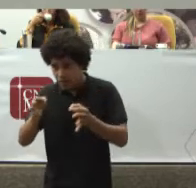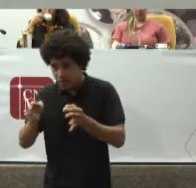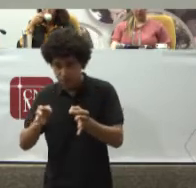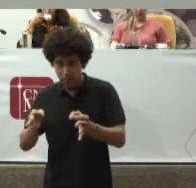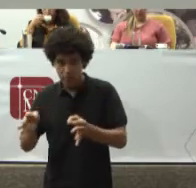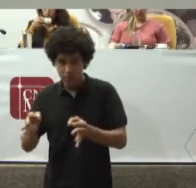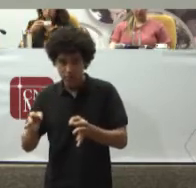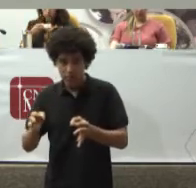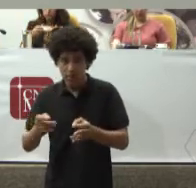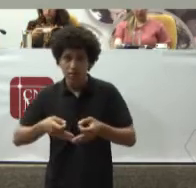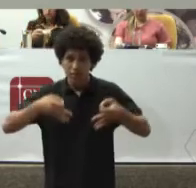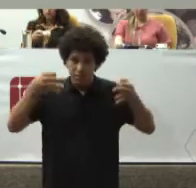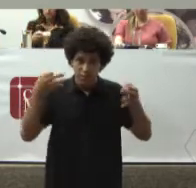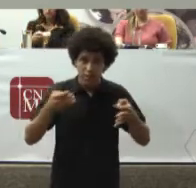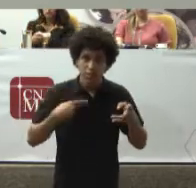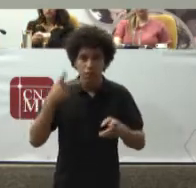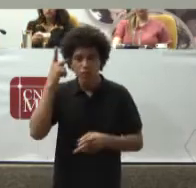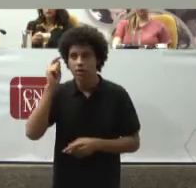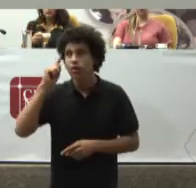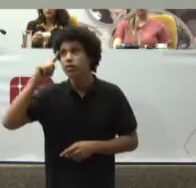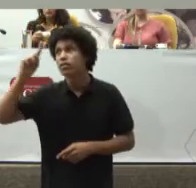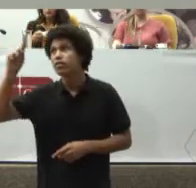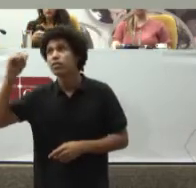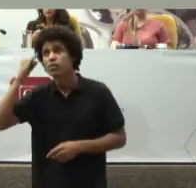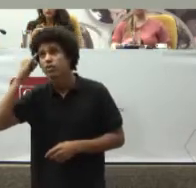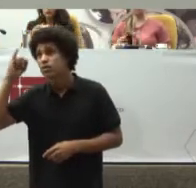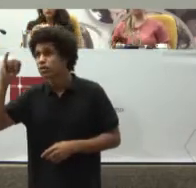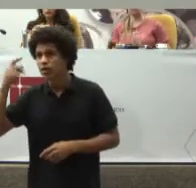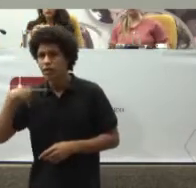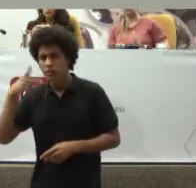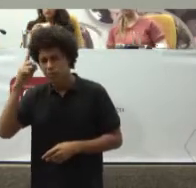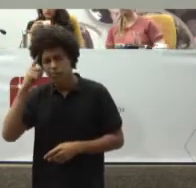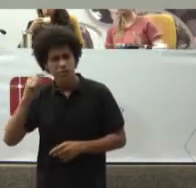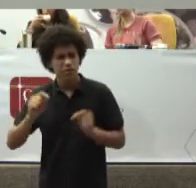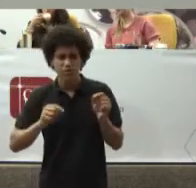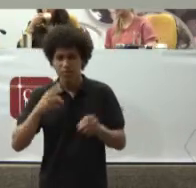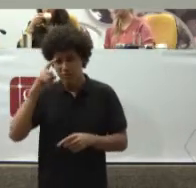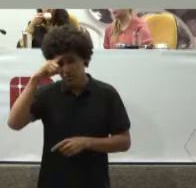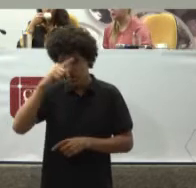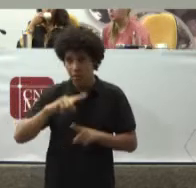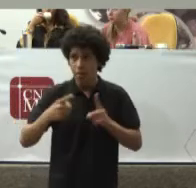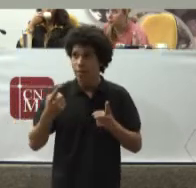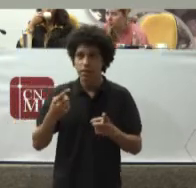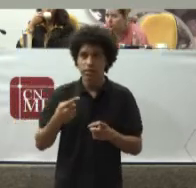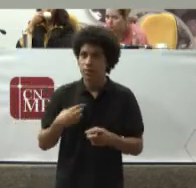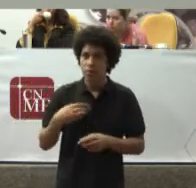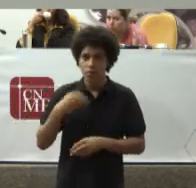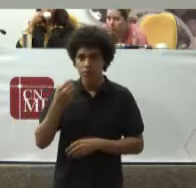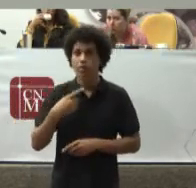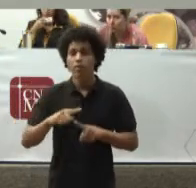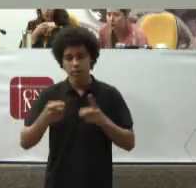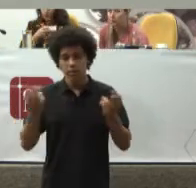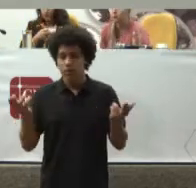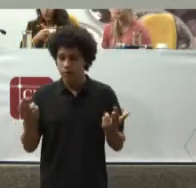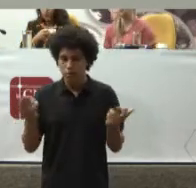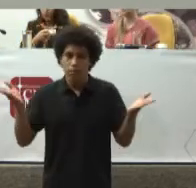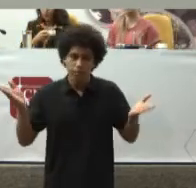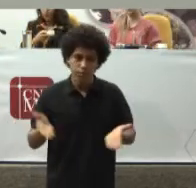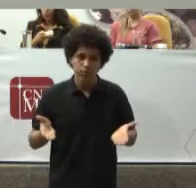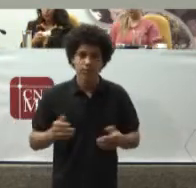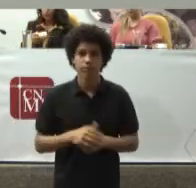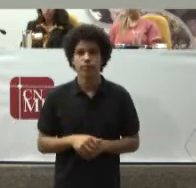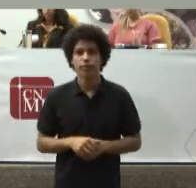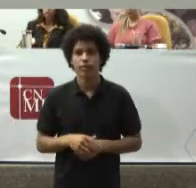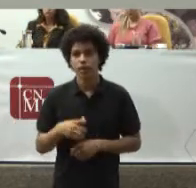corpo A uma ideia Absolutamente Ousada No seu tempo E ousada Ainda hoje Que é A de